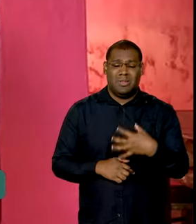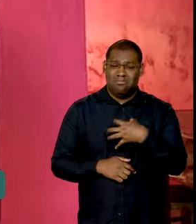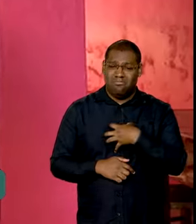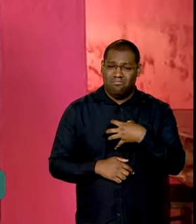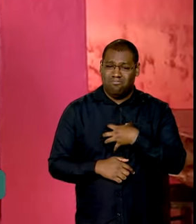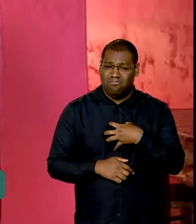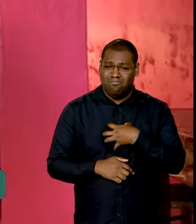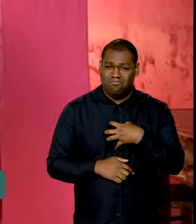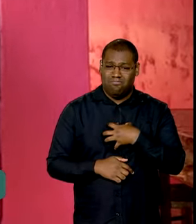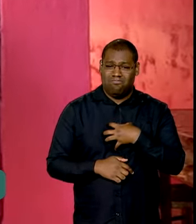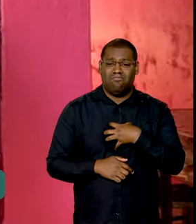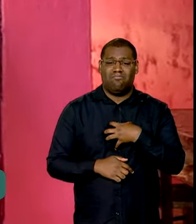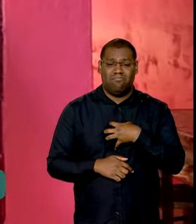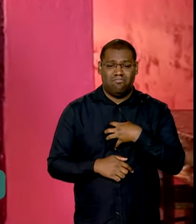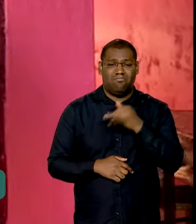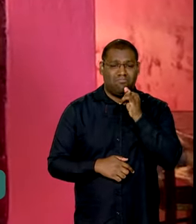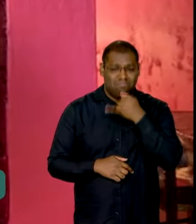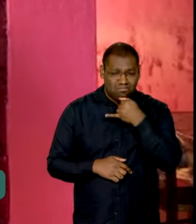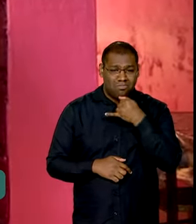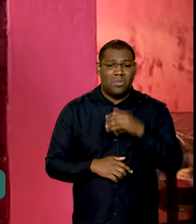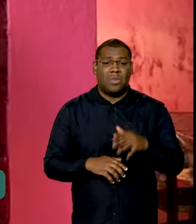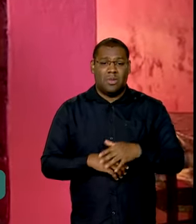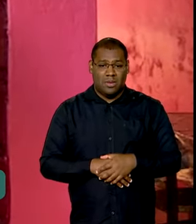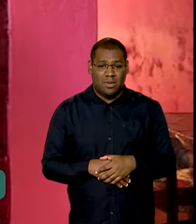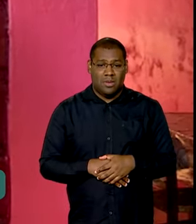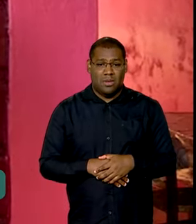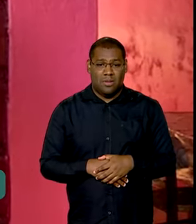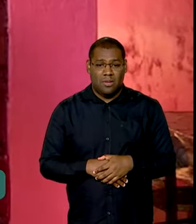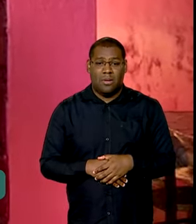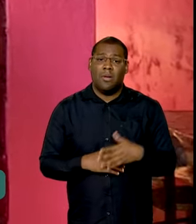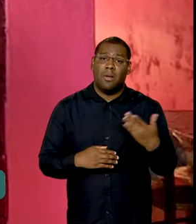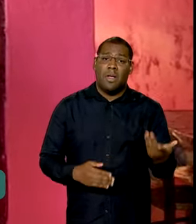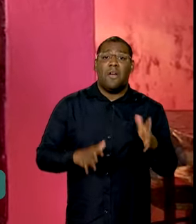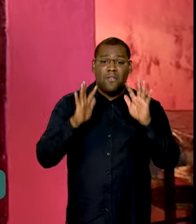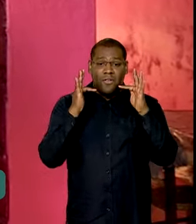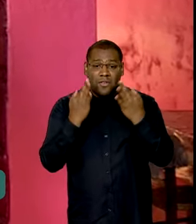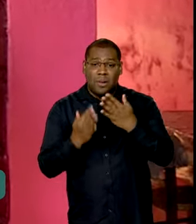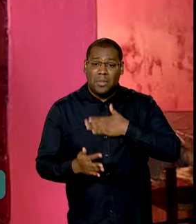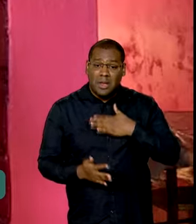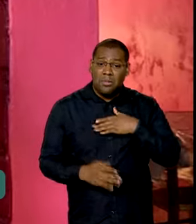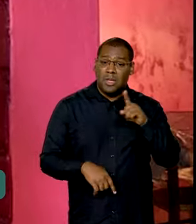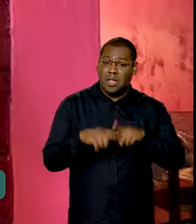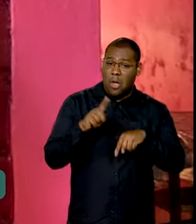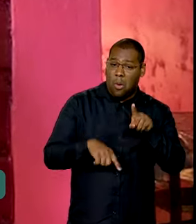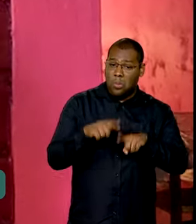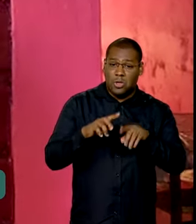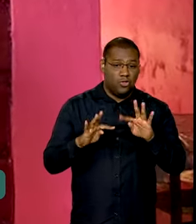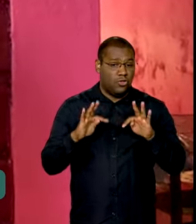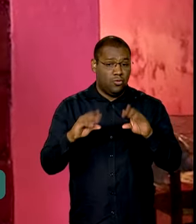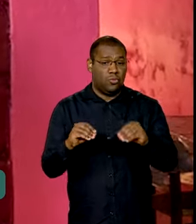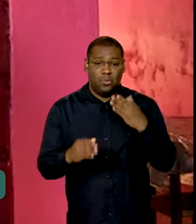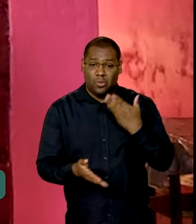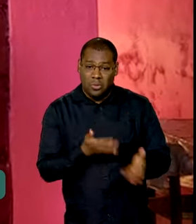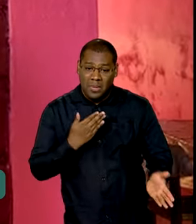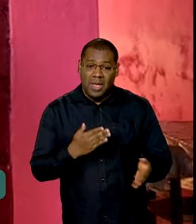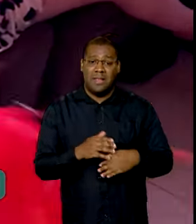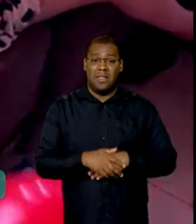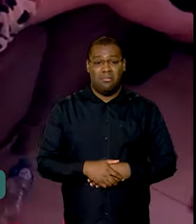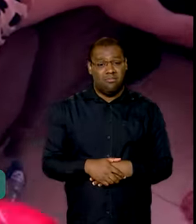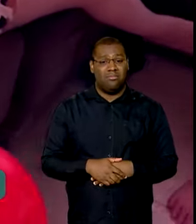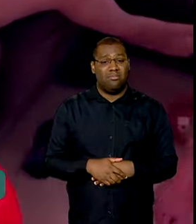Infelizmente, pessoas próximas de mim, parentes, perderam literalmente tudo nas enchentes. Eu tive que ajudar também.